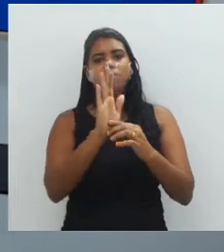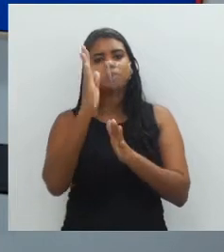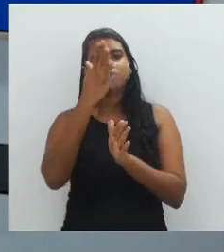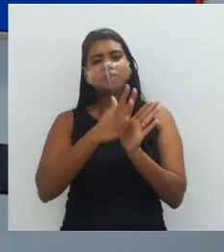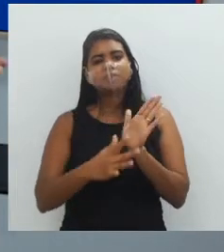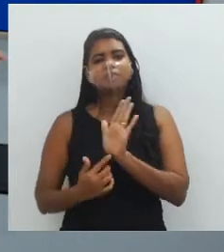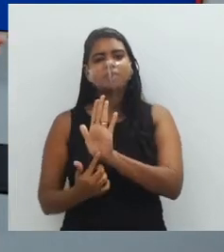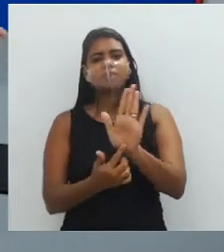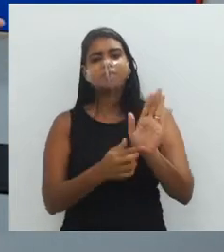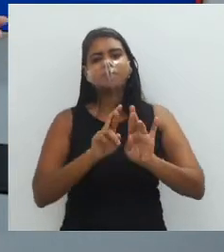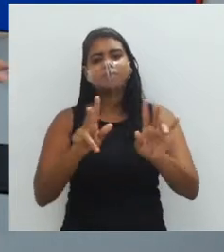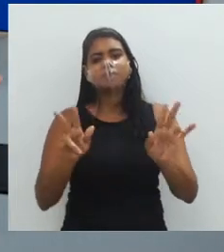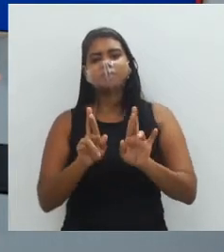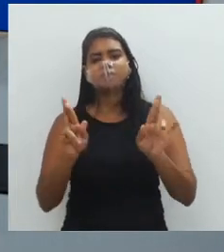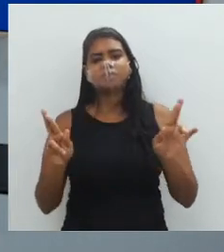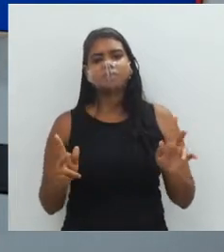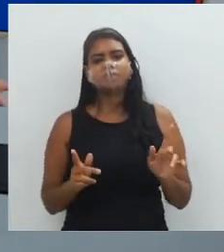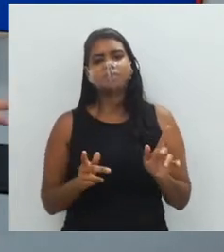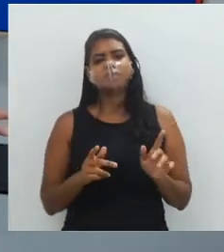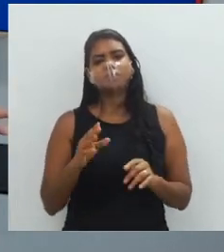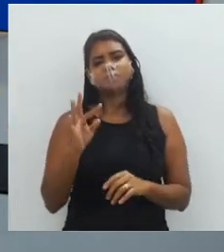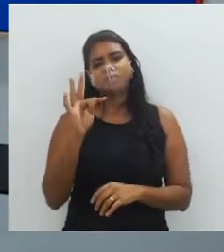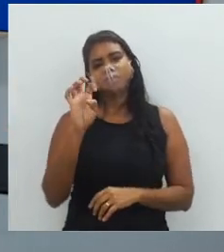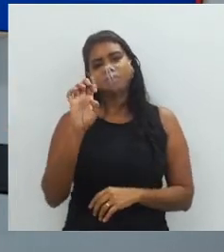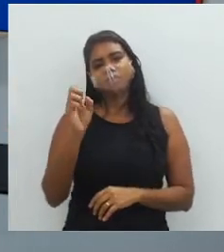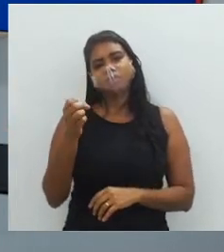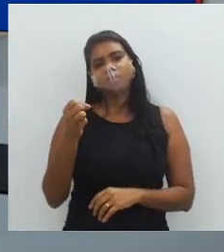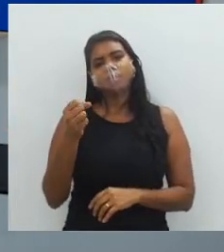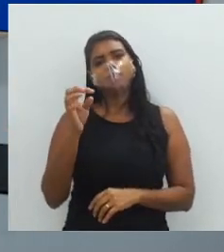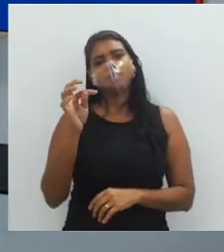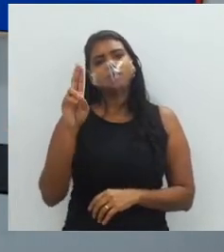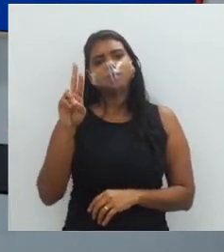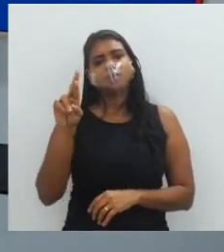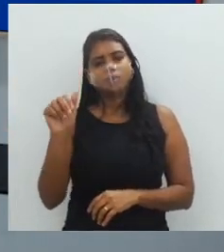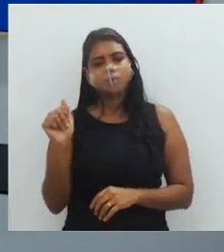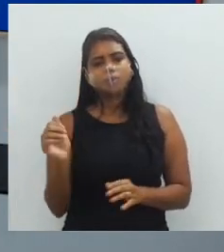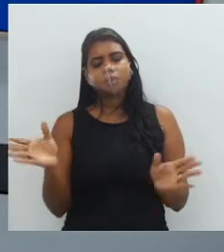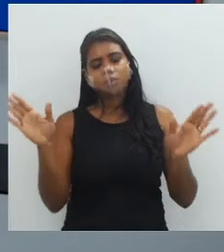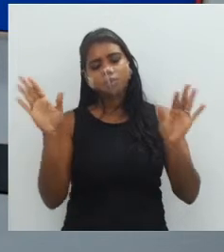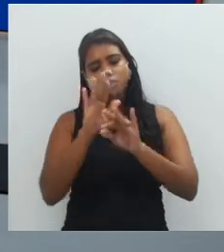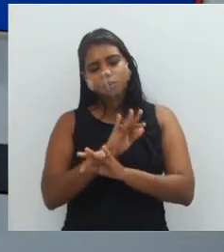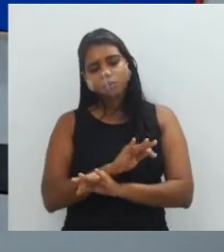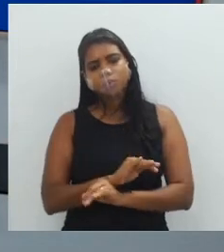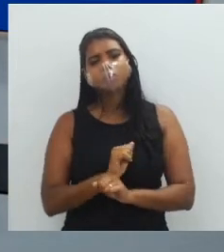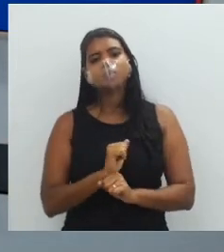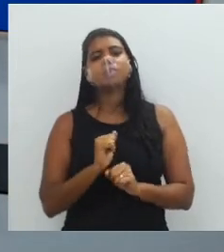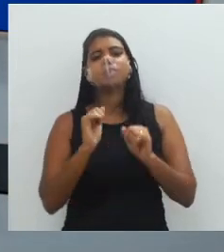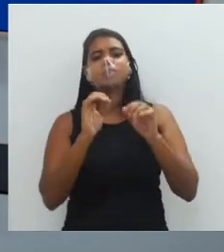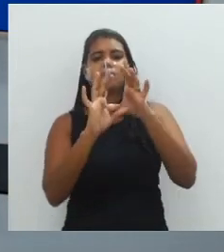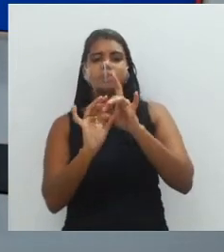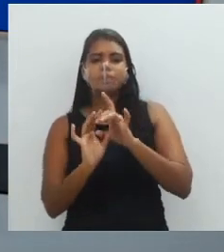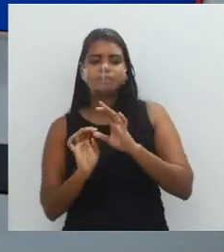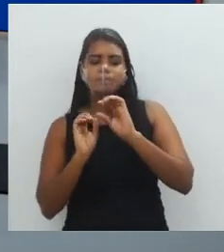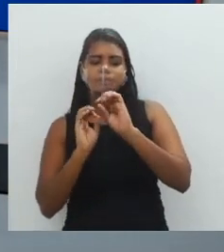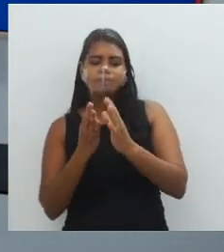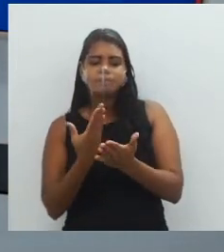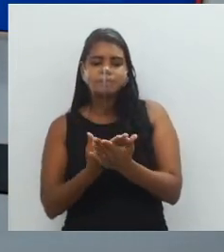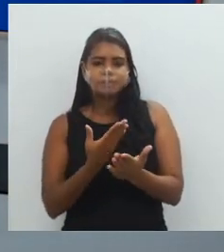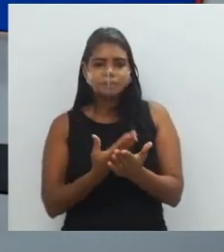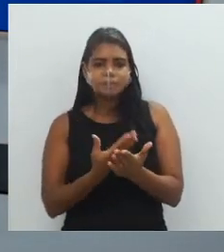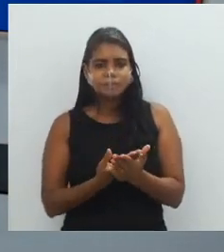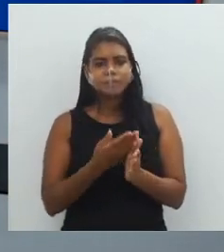maneiras diferentes. Então, eu acho que com isso a gente consegue fechar esse conteúdo sobre